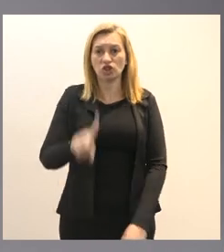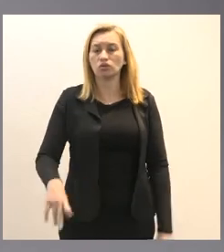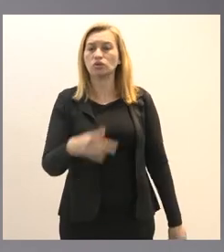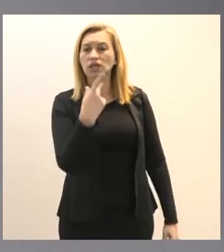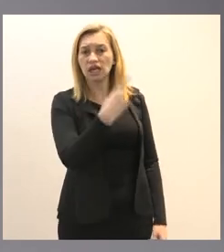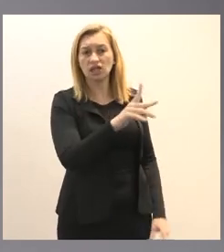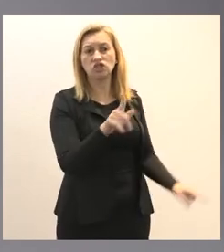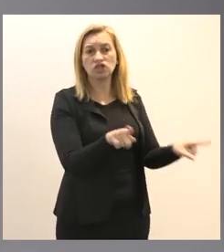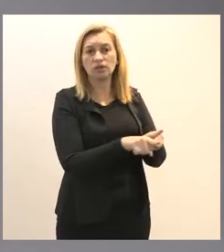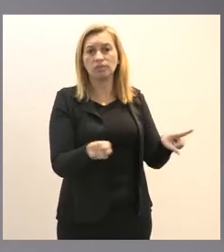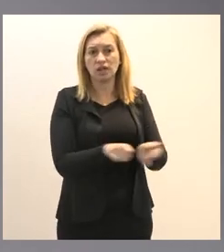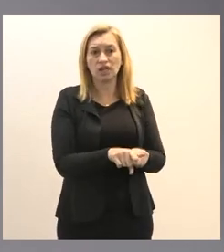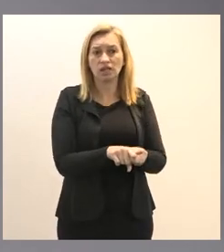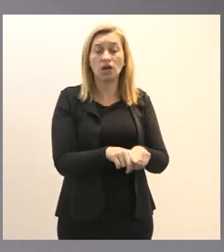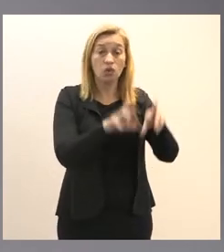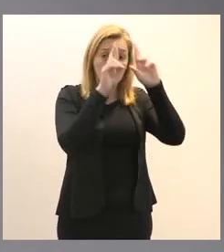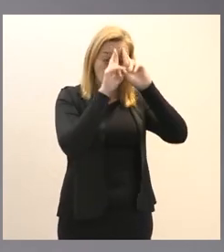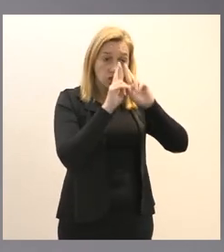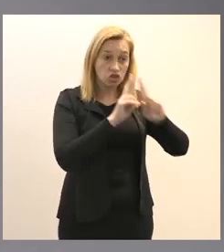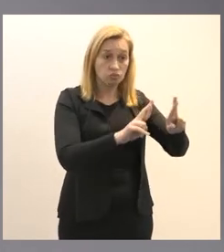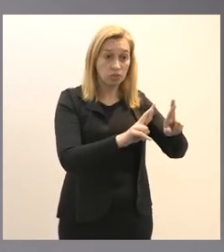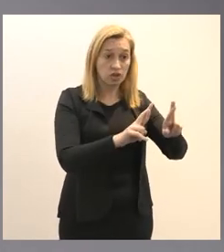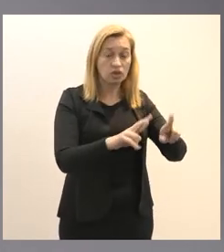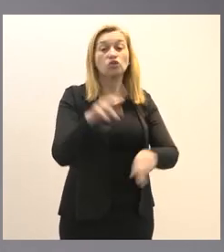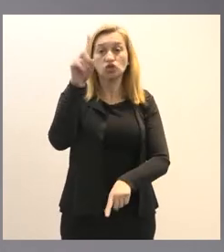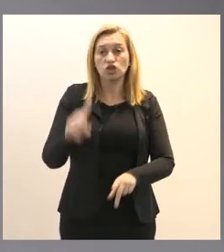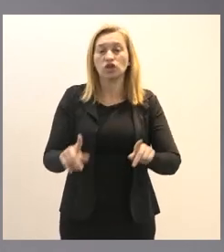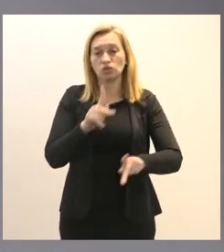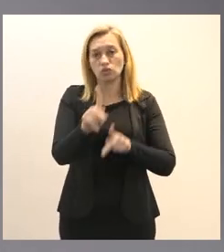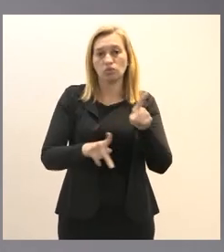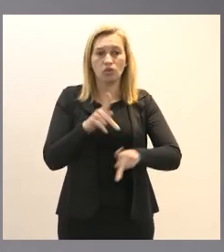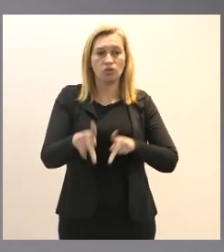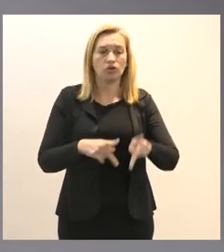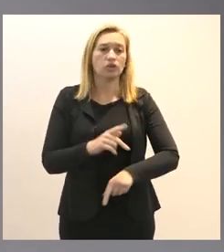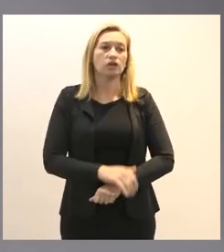em respeito aos direitos da população